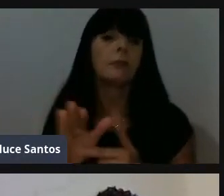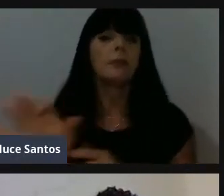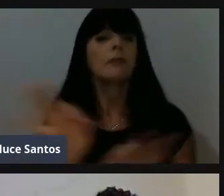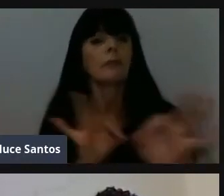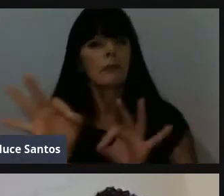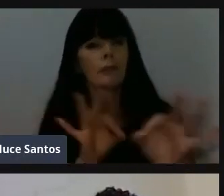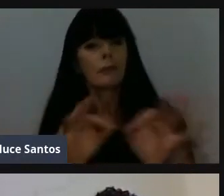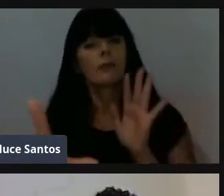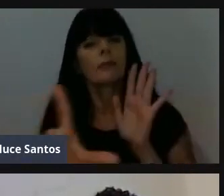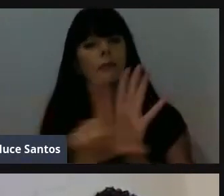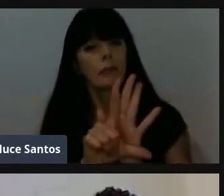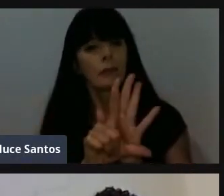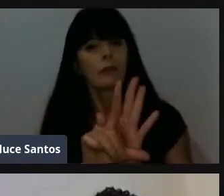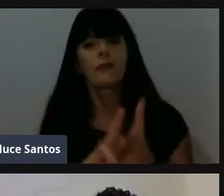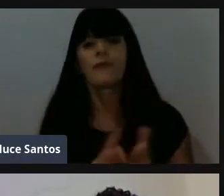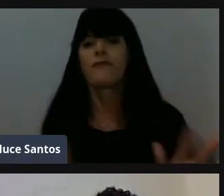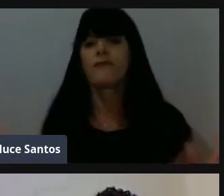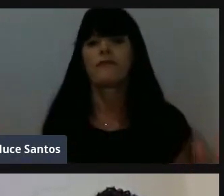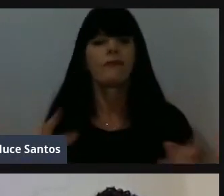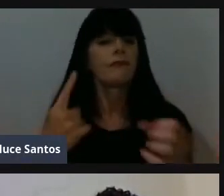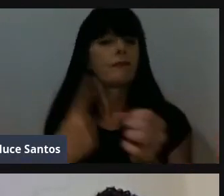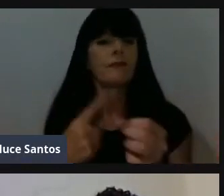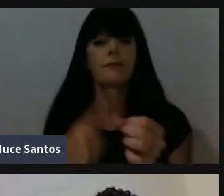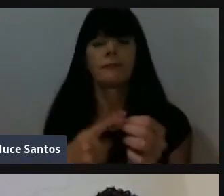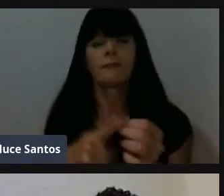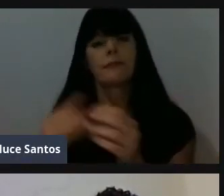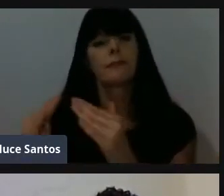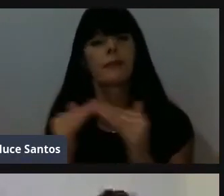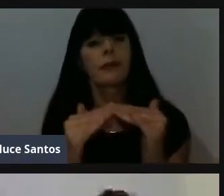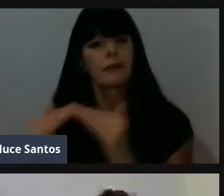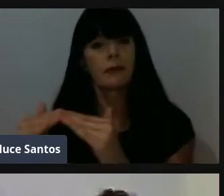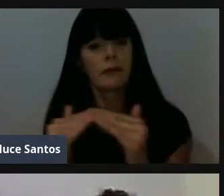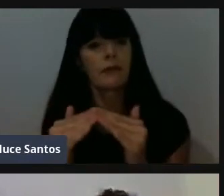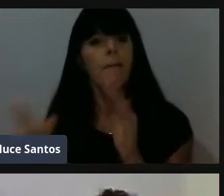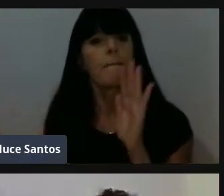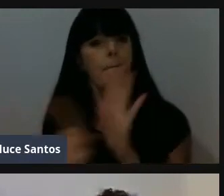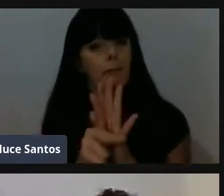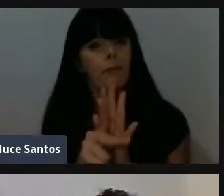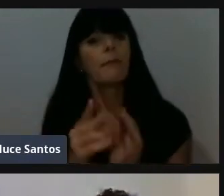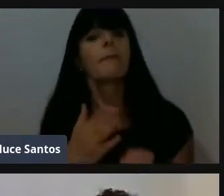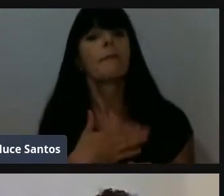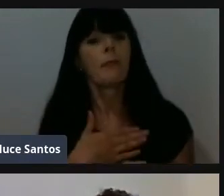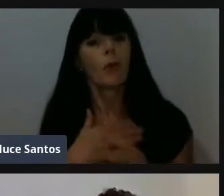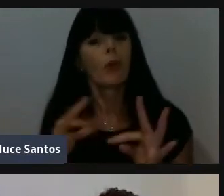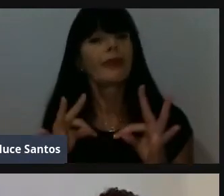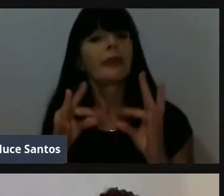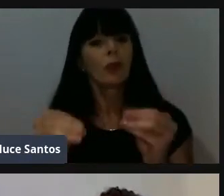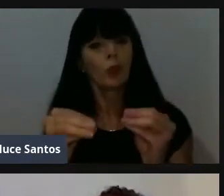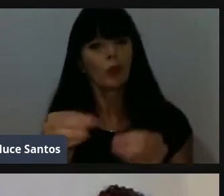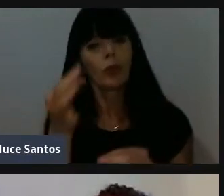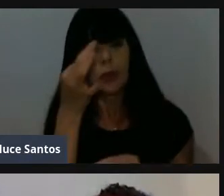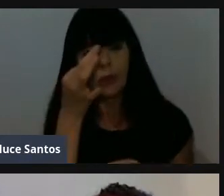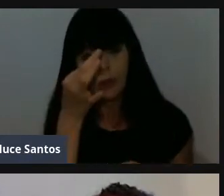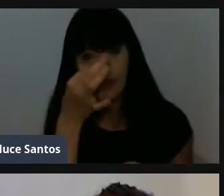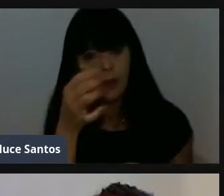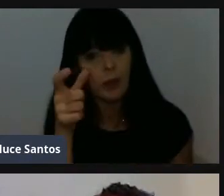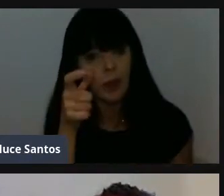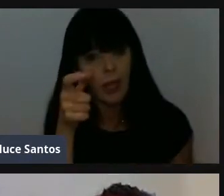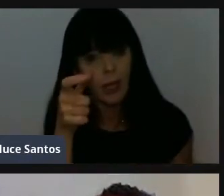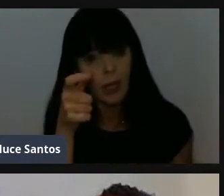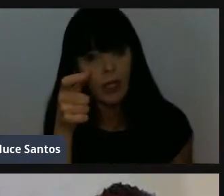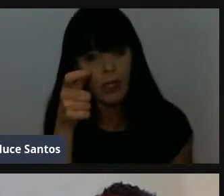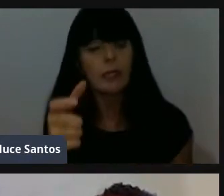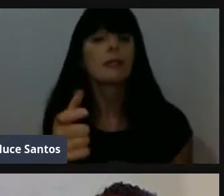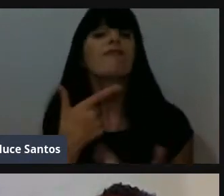de várias cidades vizinhas, projetos de leis de autoria minha, então, isso tudo é pelo interesse, pela, né?